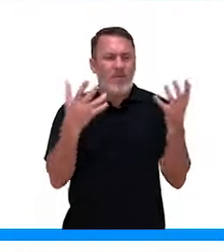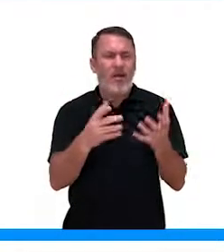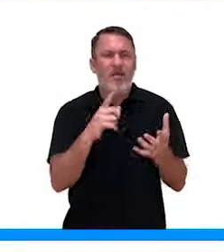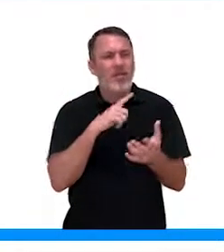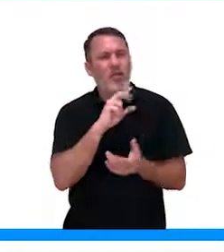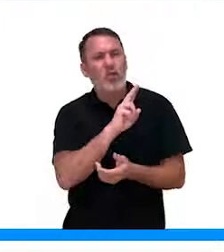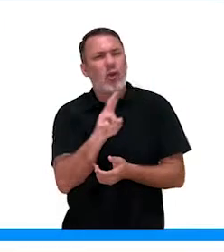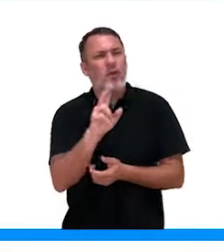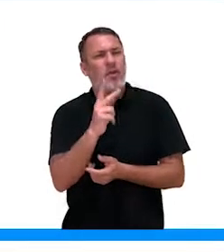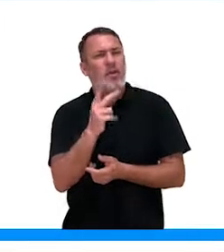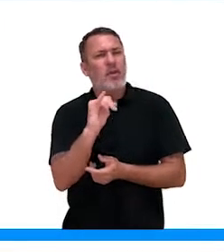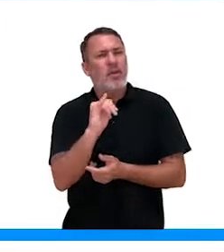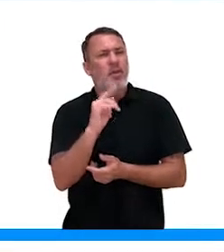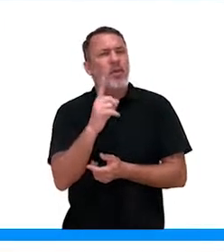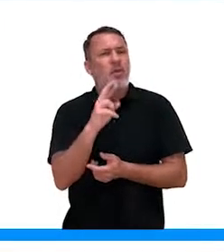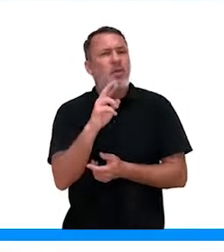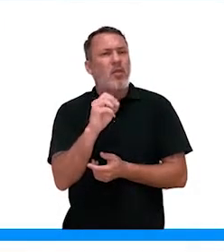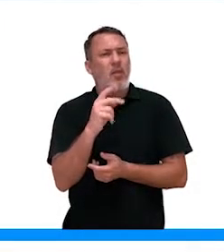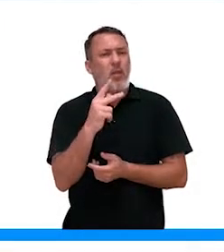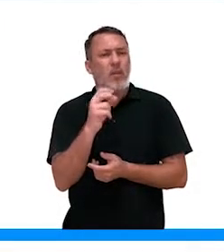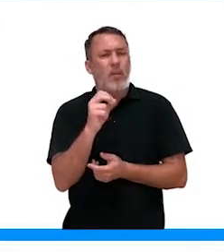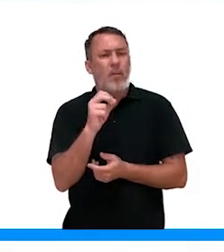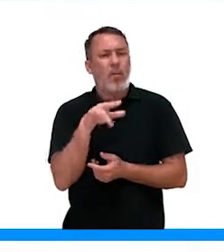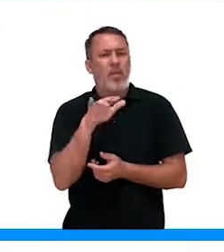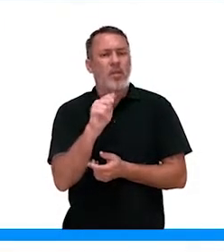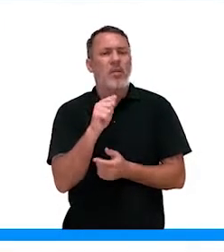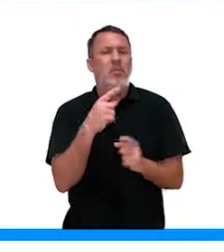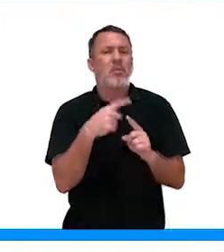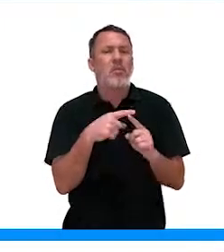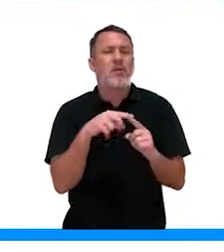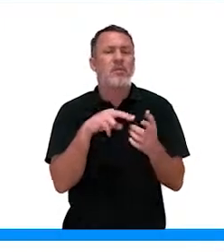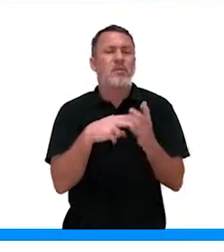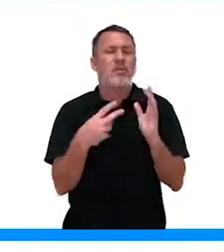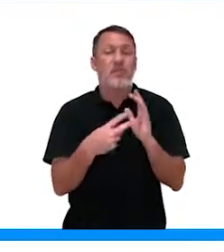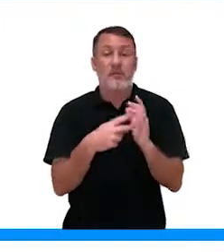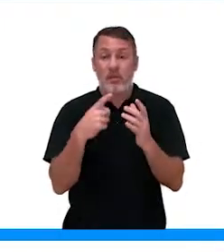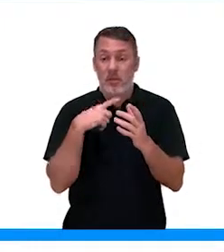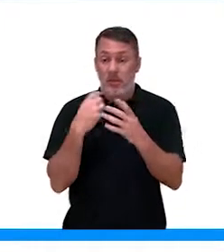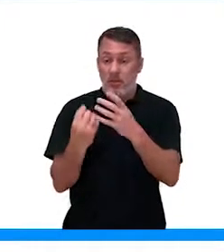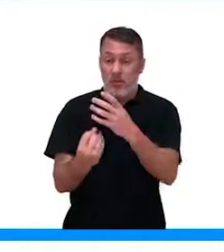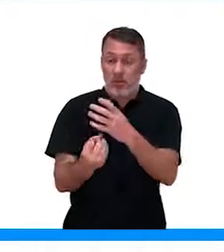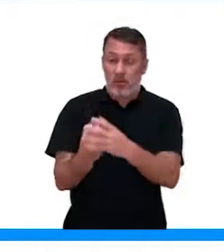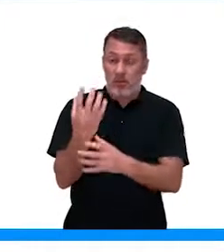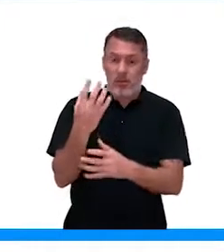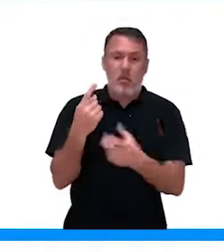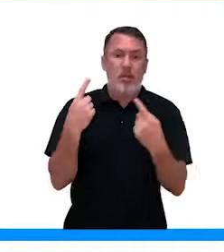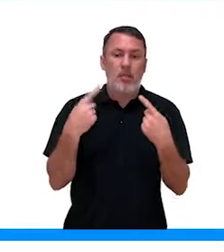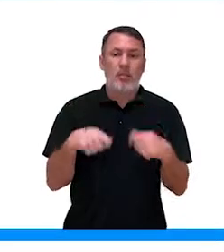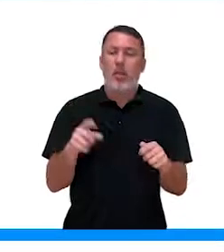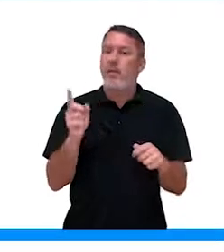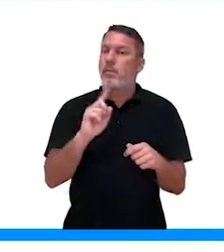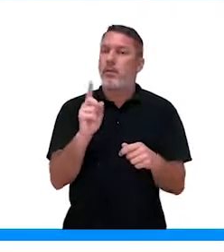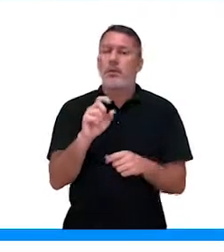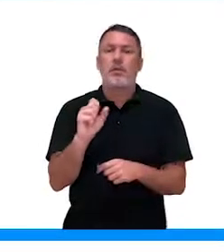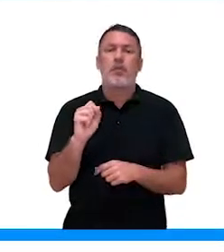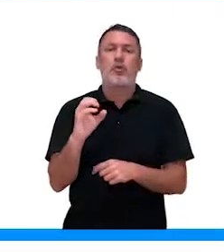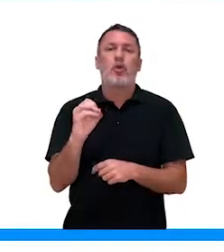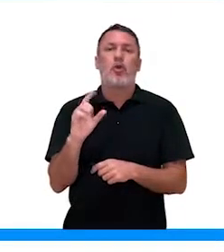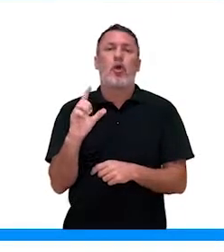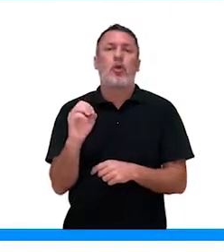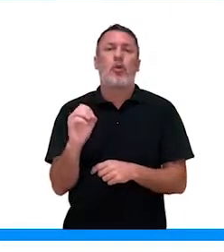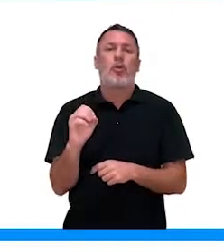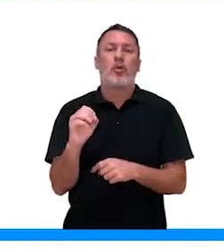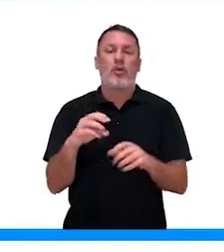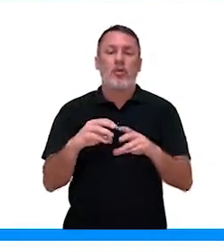hidropônica. O que significa isso? Tem plantas que, para se desenvolver, elas não precisam de solo. Eles